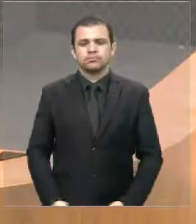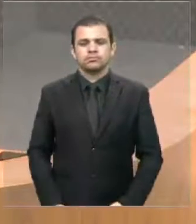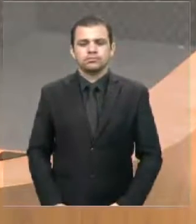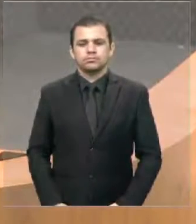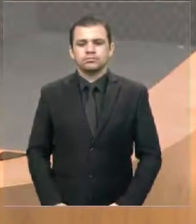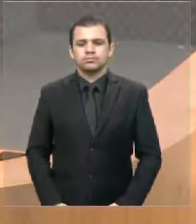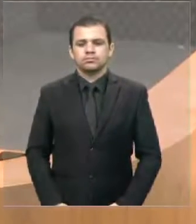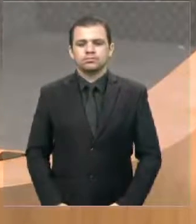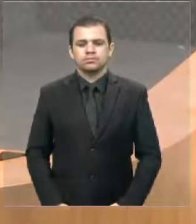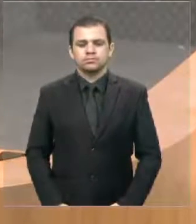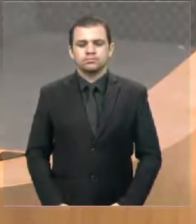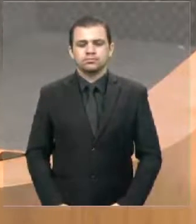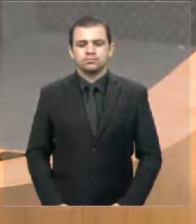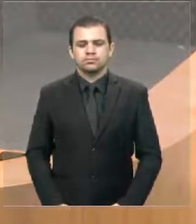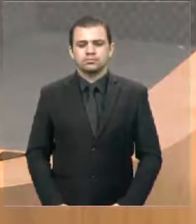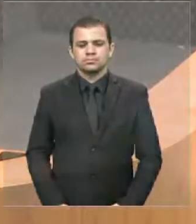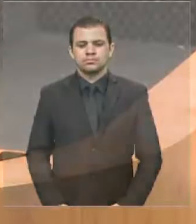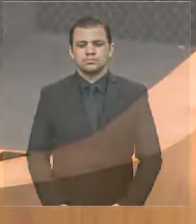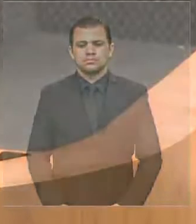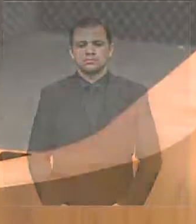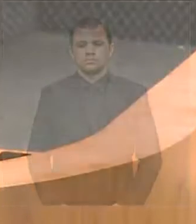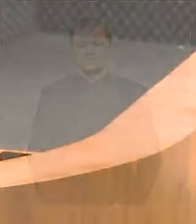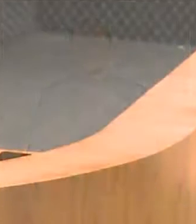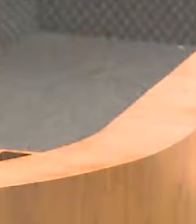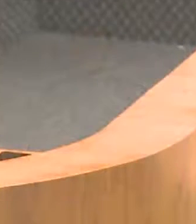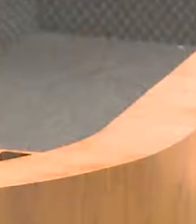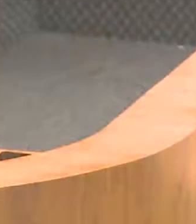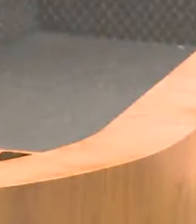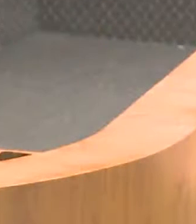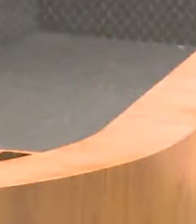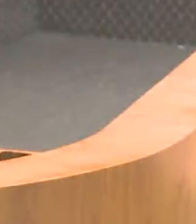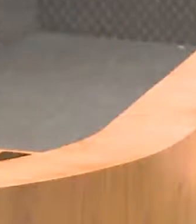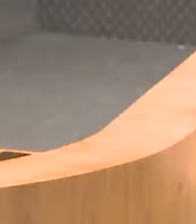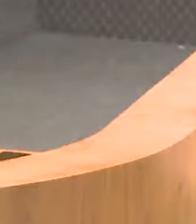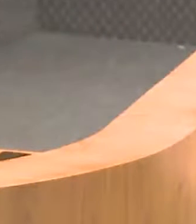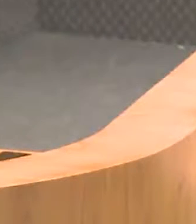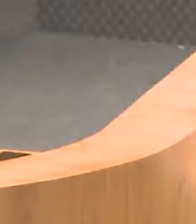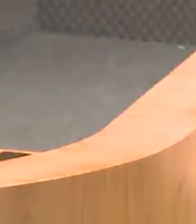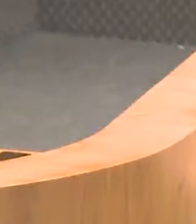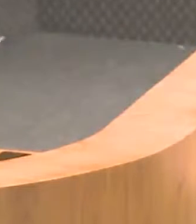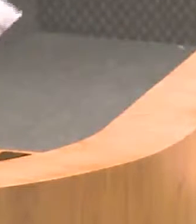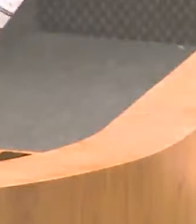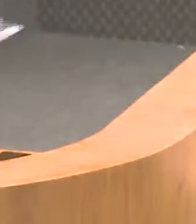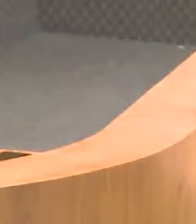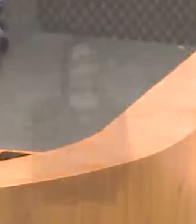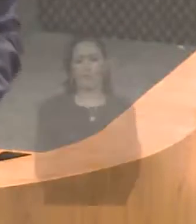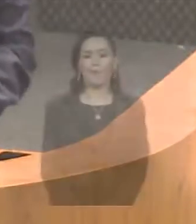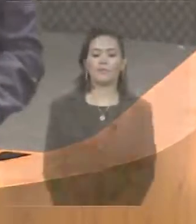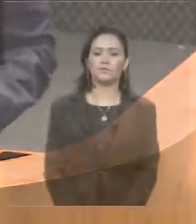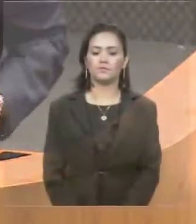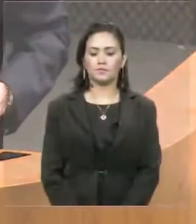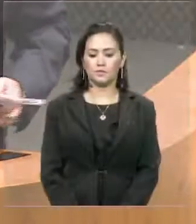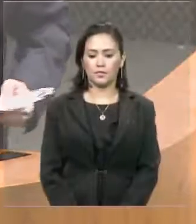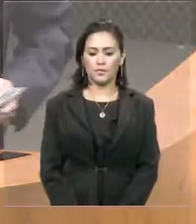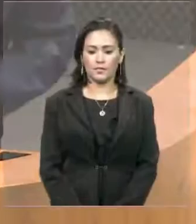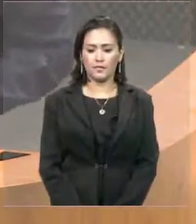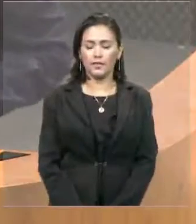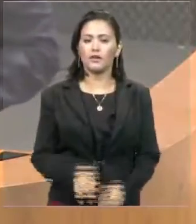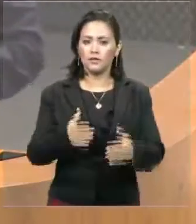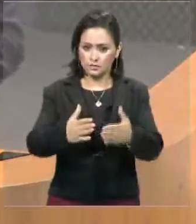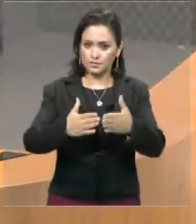Deputado Adriano, se possível conceda uma parte. Vou lhe conceder uma parte, deputado Edilazo. Deputado Adriano,